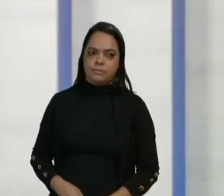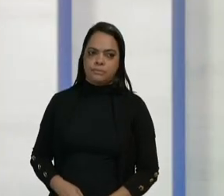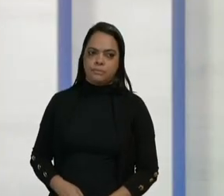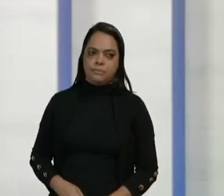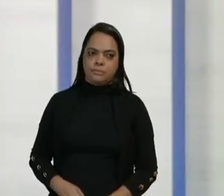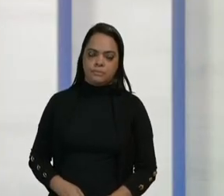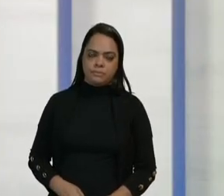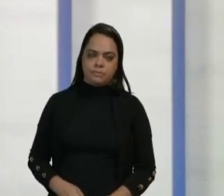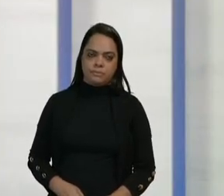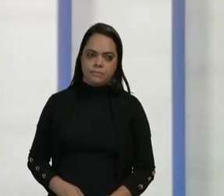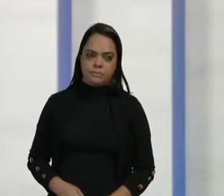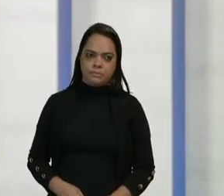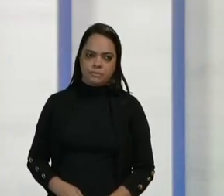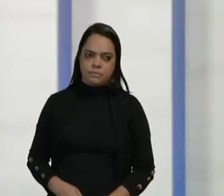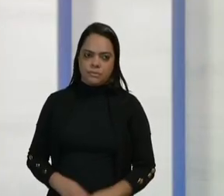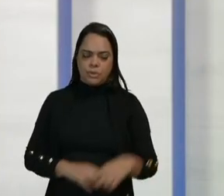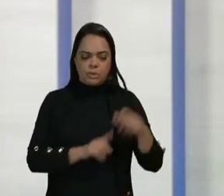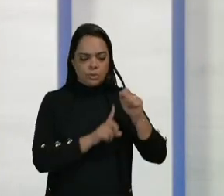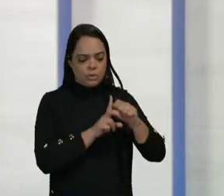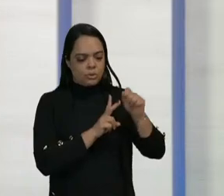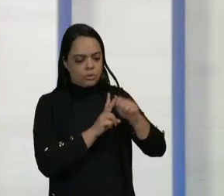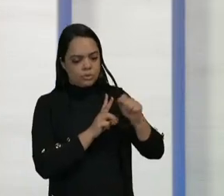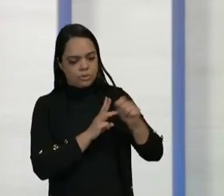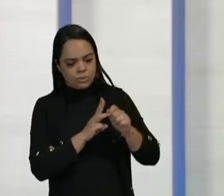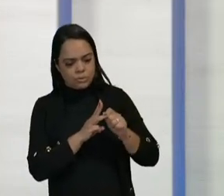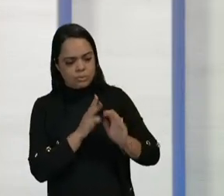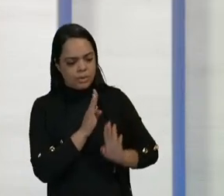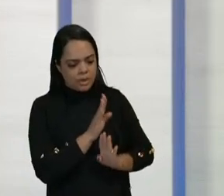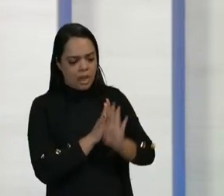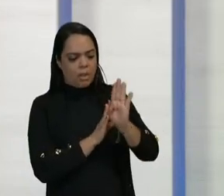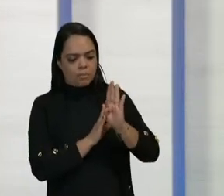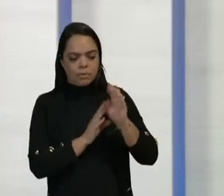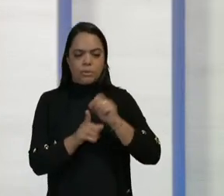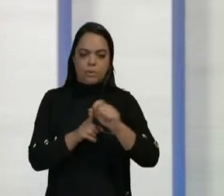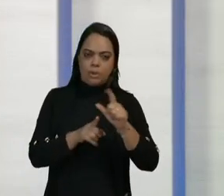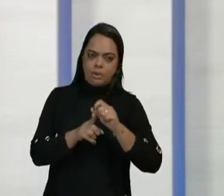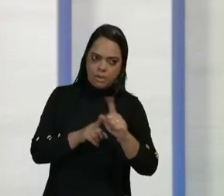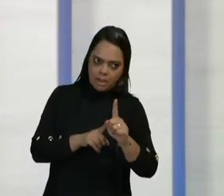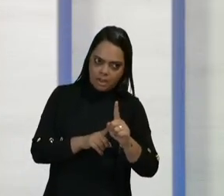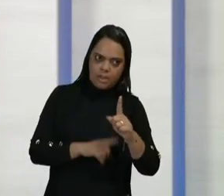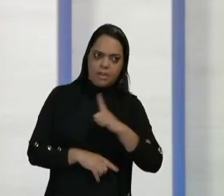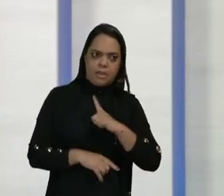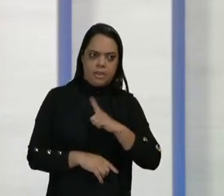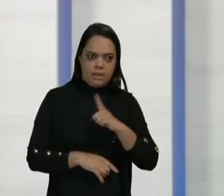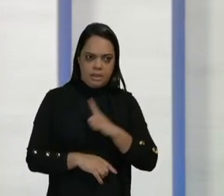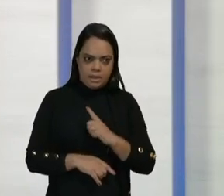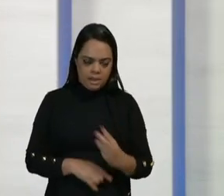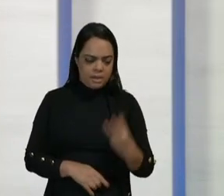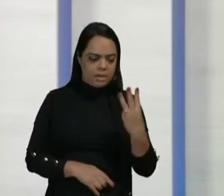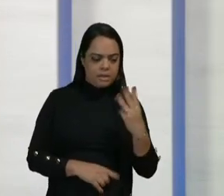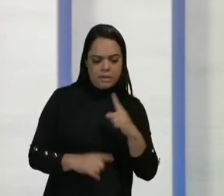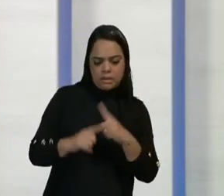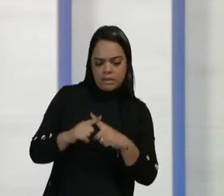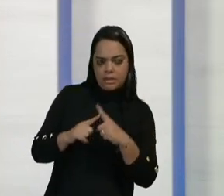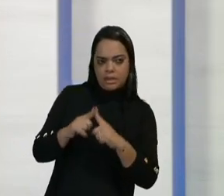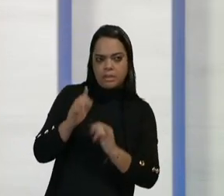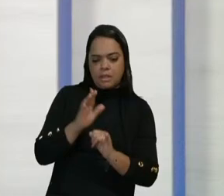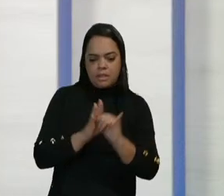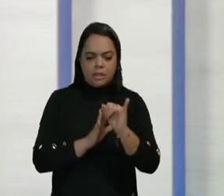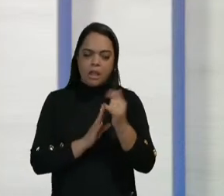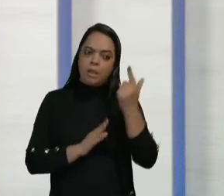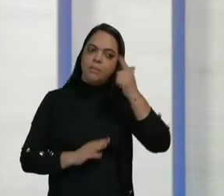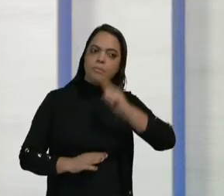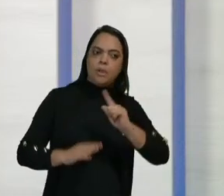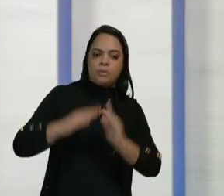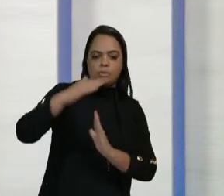A alta dos últimos meses no preço dos aluguéis foi praticamente o triplo da inflação. Para garantir um